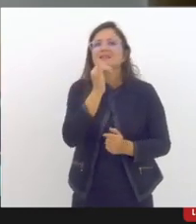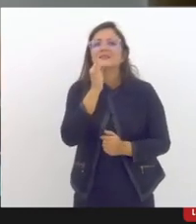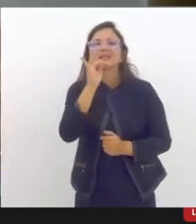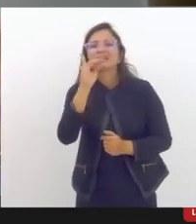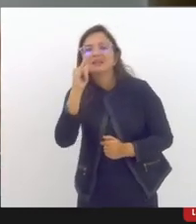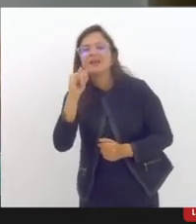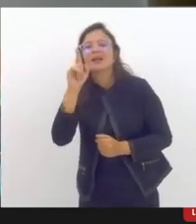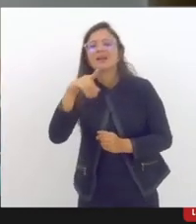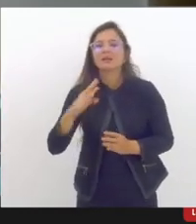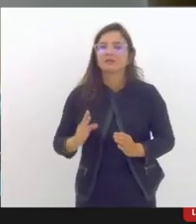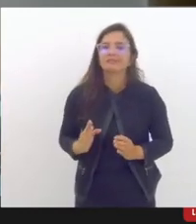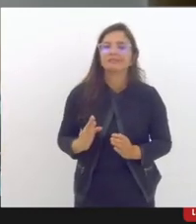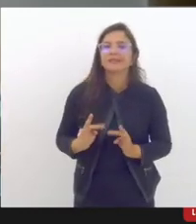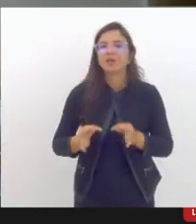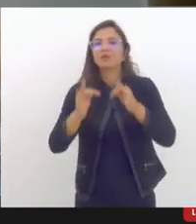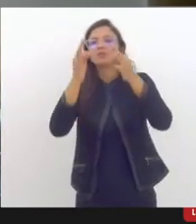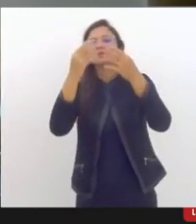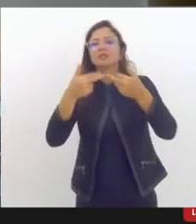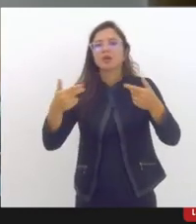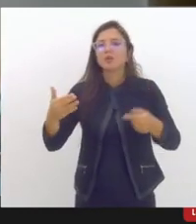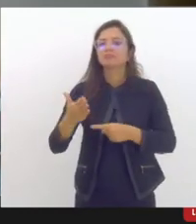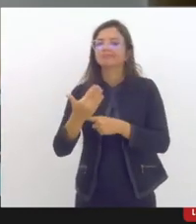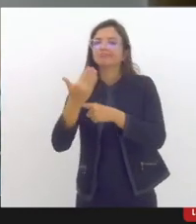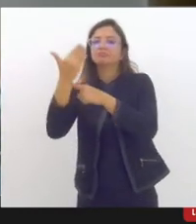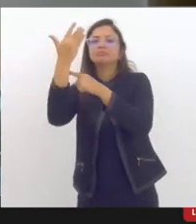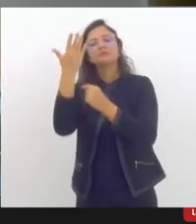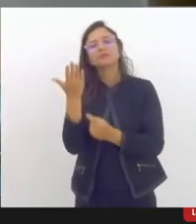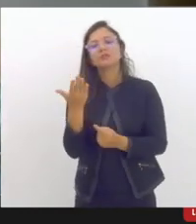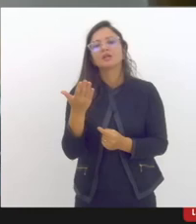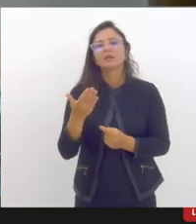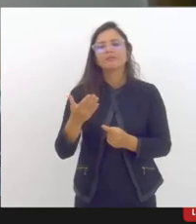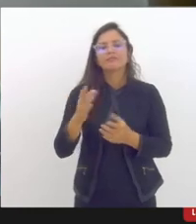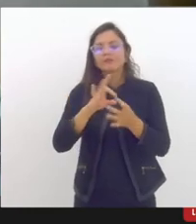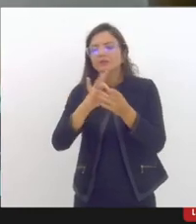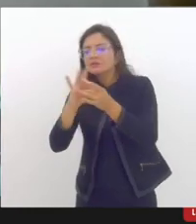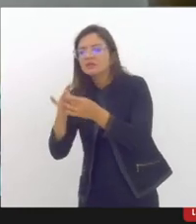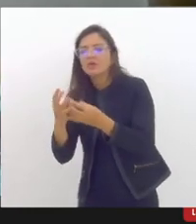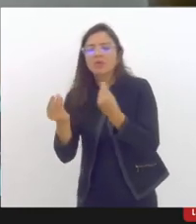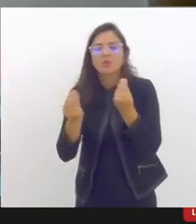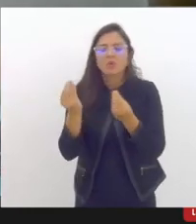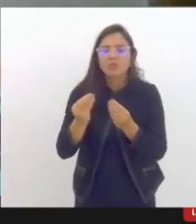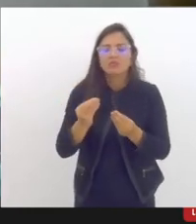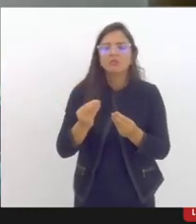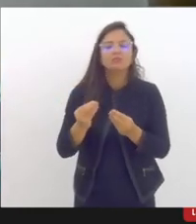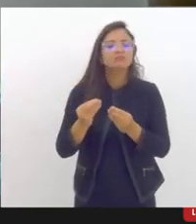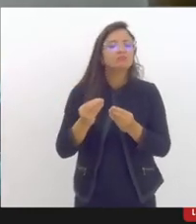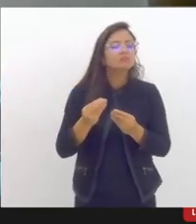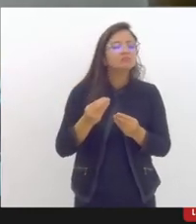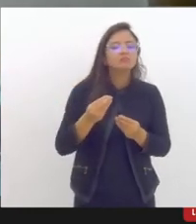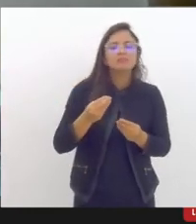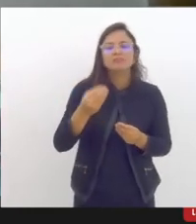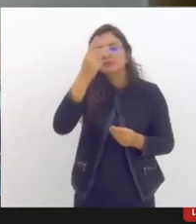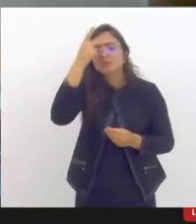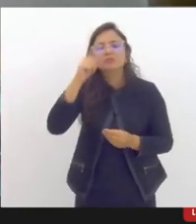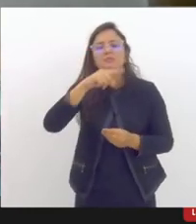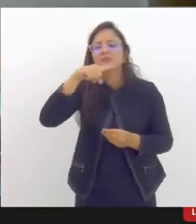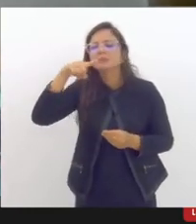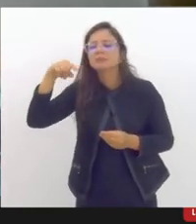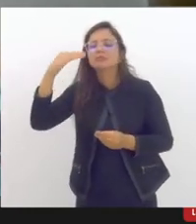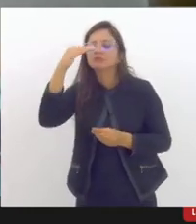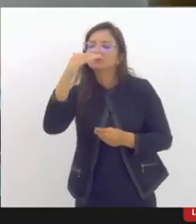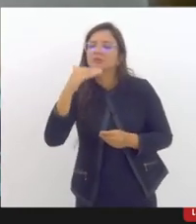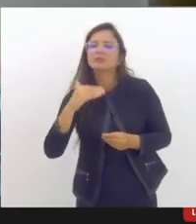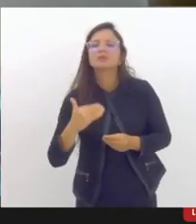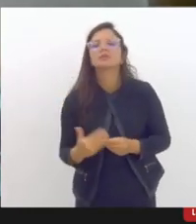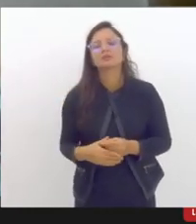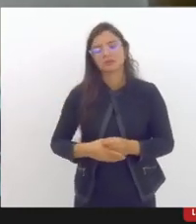auxilia nos nossos dados e manutenção de informações e diagnósticos da rede. Da nossa